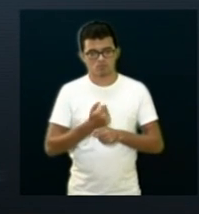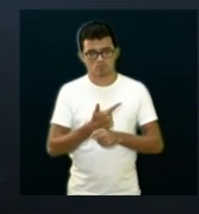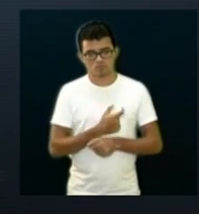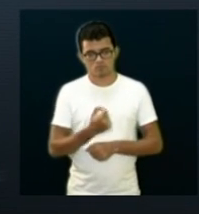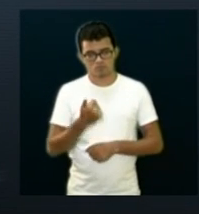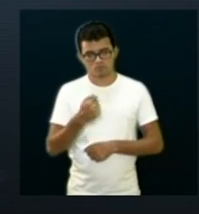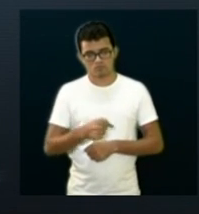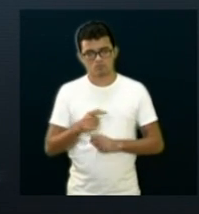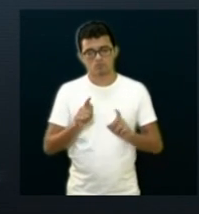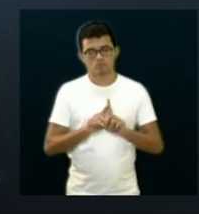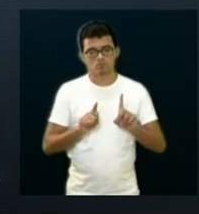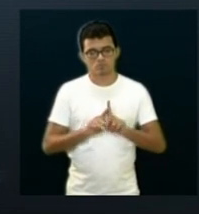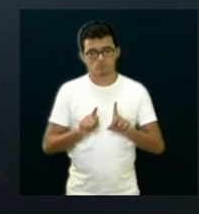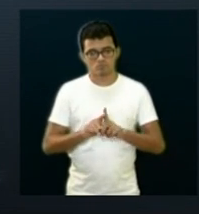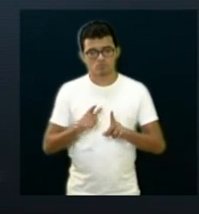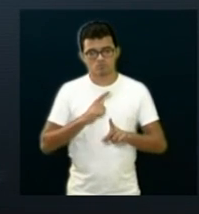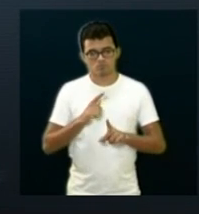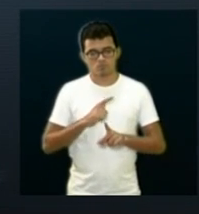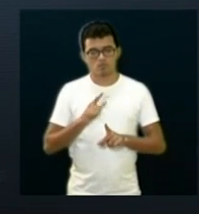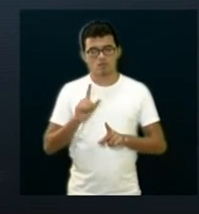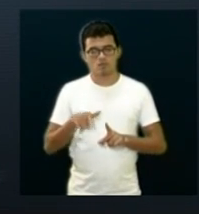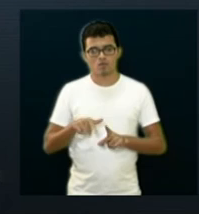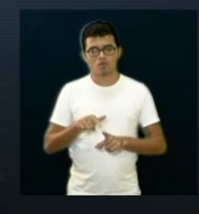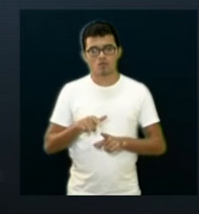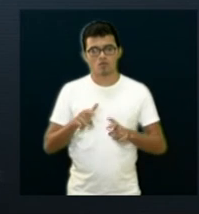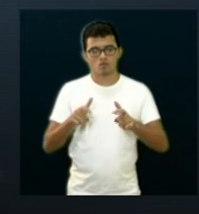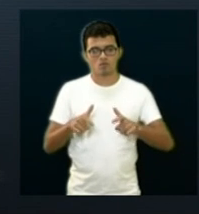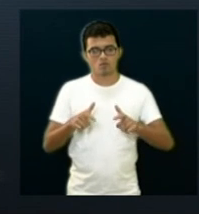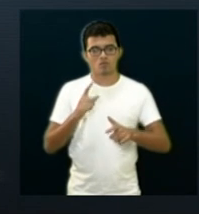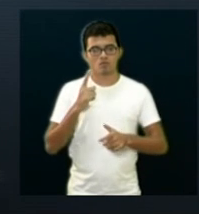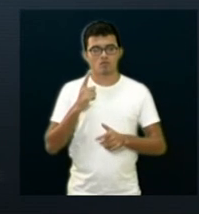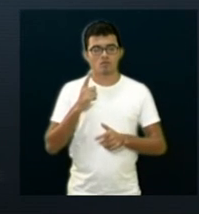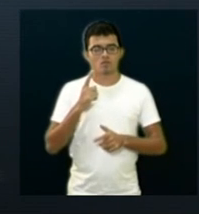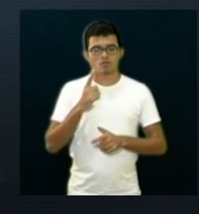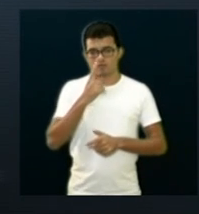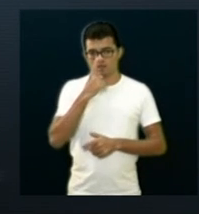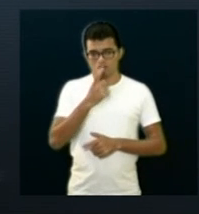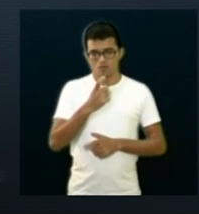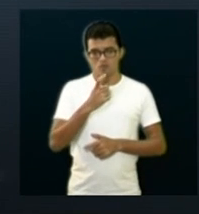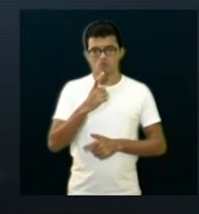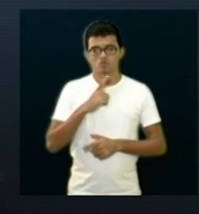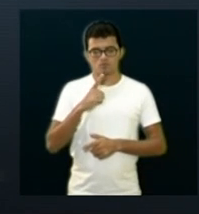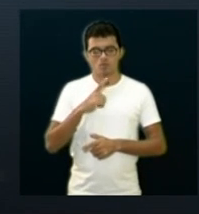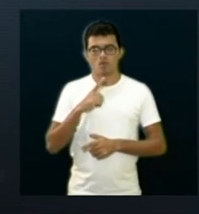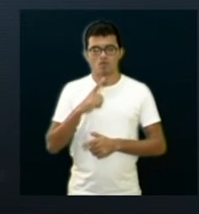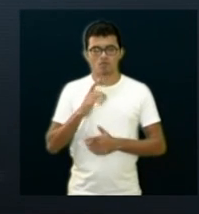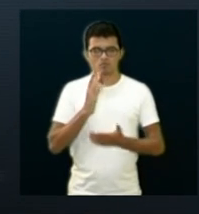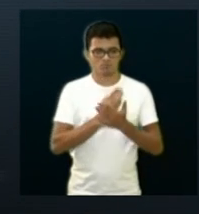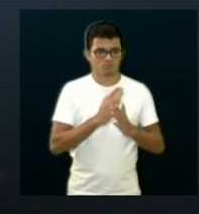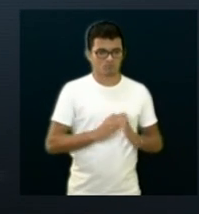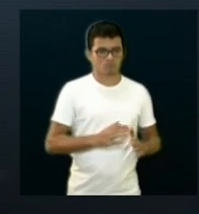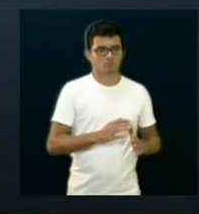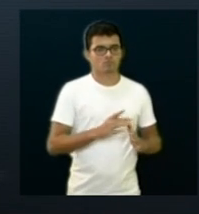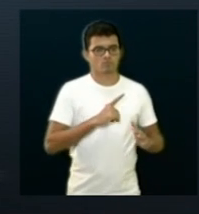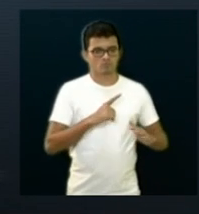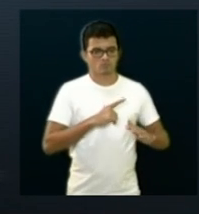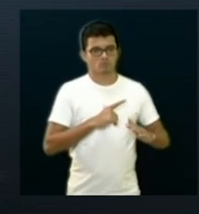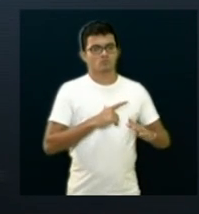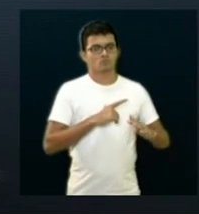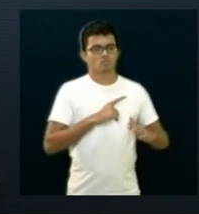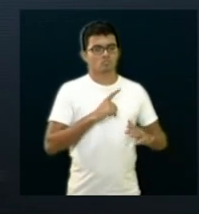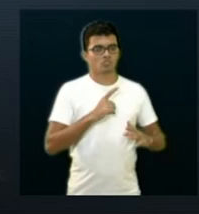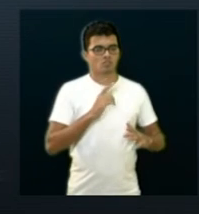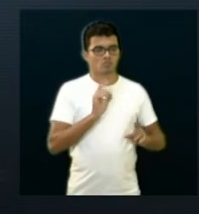A usina de lixo, em vez de gente estar enterrando o lixo, mandando para Guatapará, é um assunto que também é recorrente, mas que nós precisamos implantar